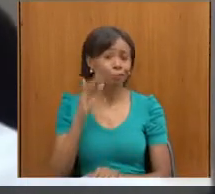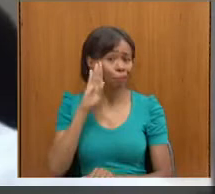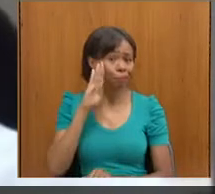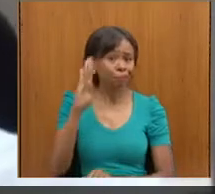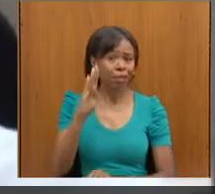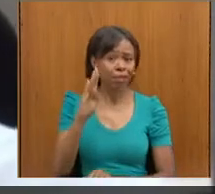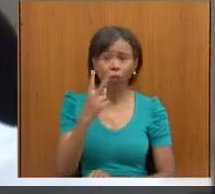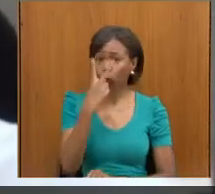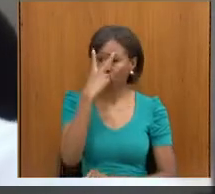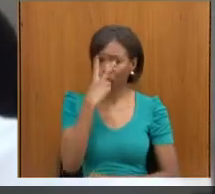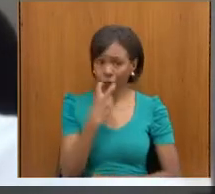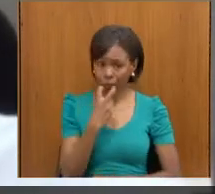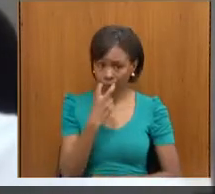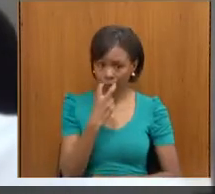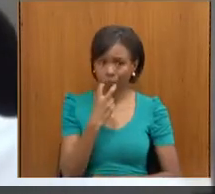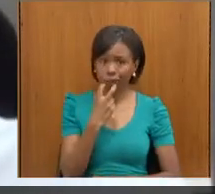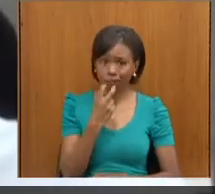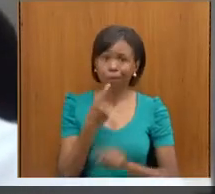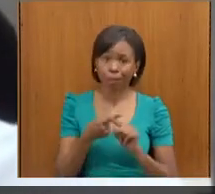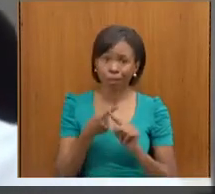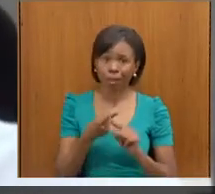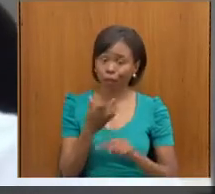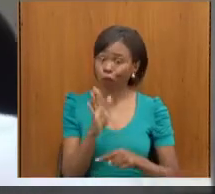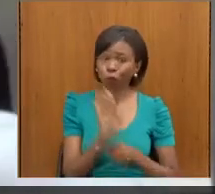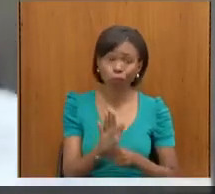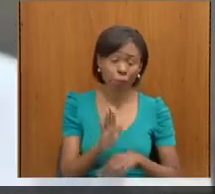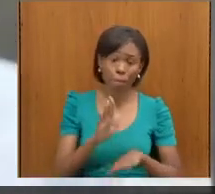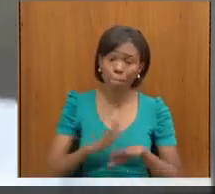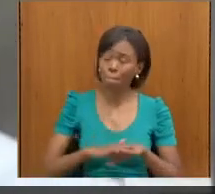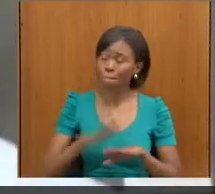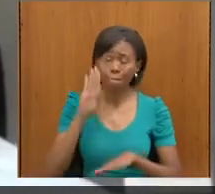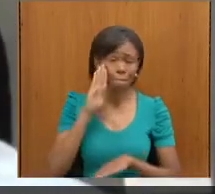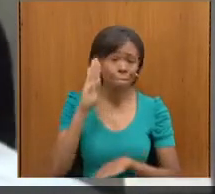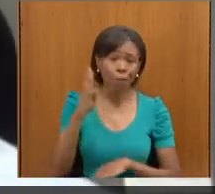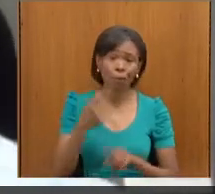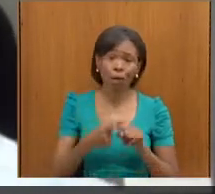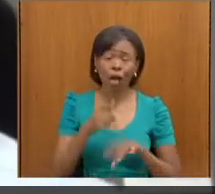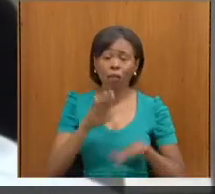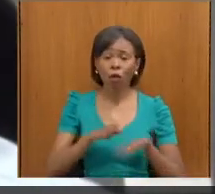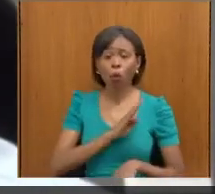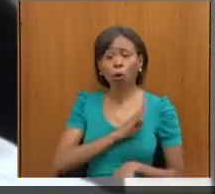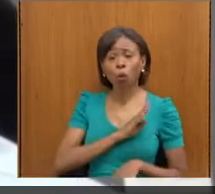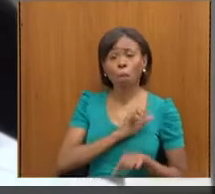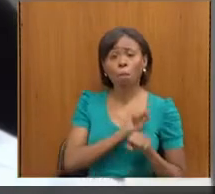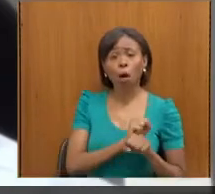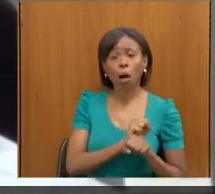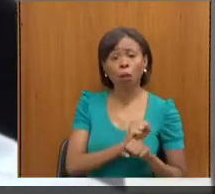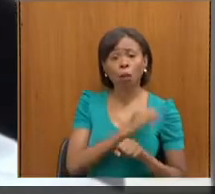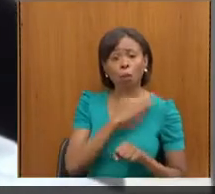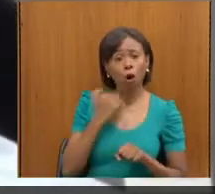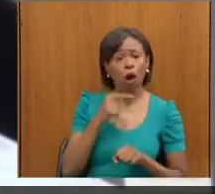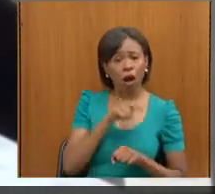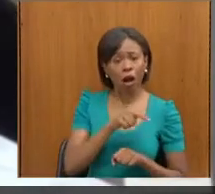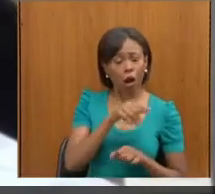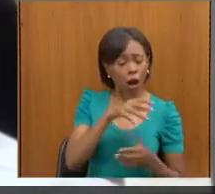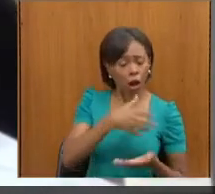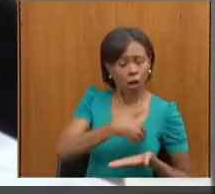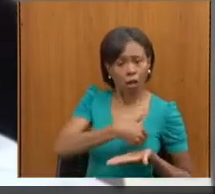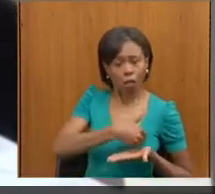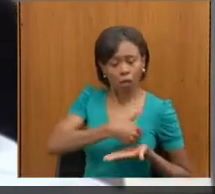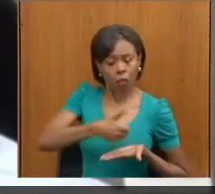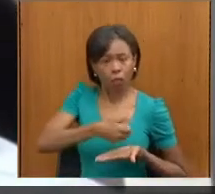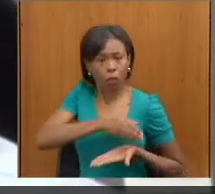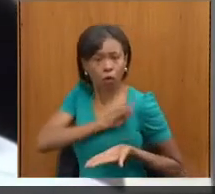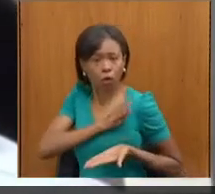gente consegue salvar mais ainda porque eles podem ter doador de coração parado que a gente pode tirar as fornas e cada doador salva duas